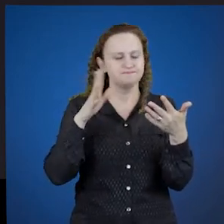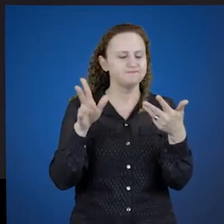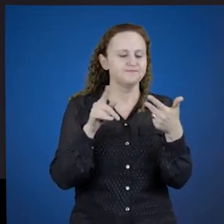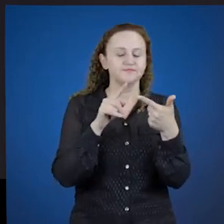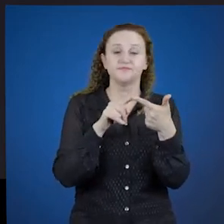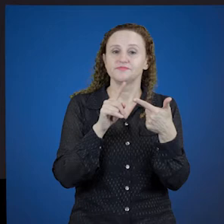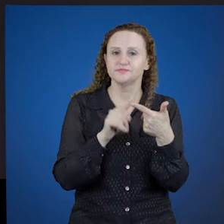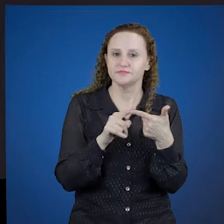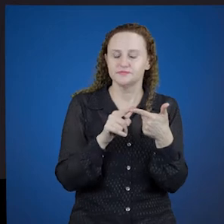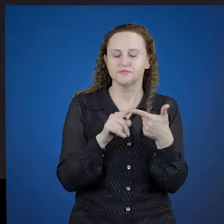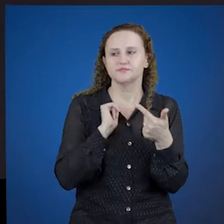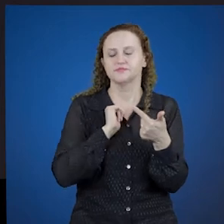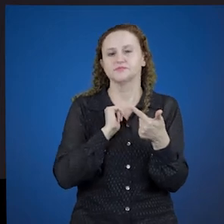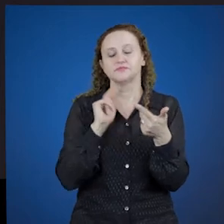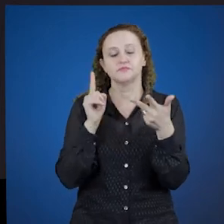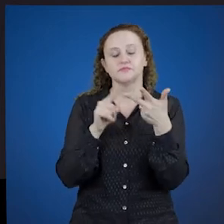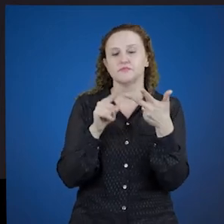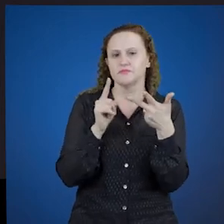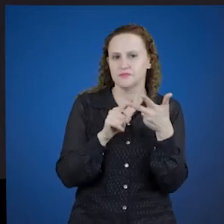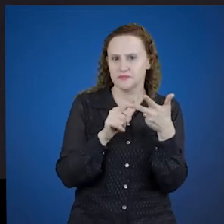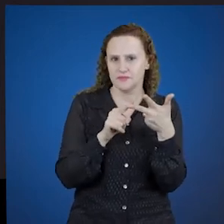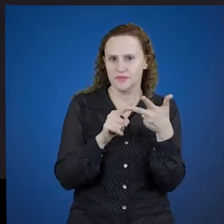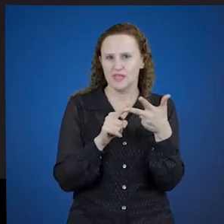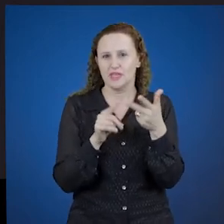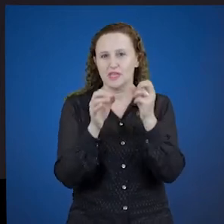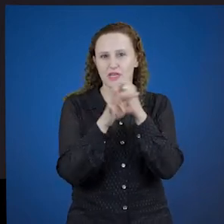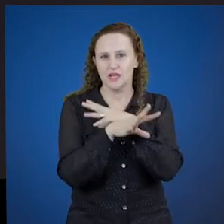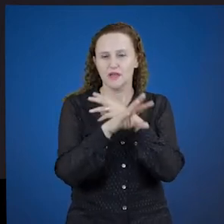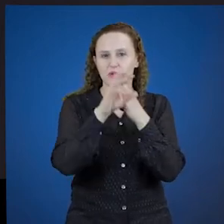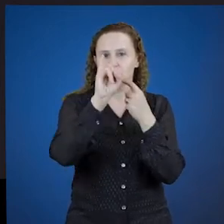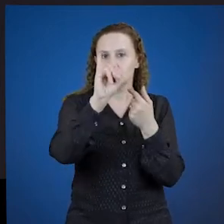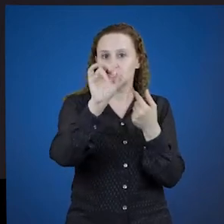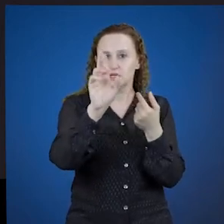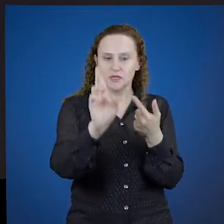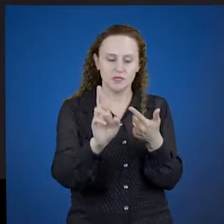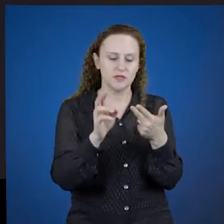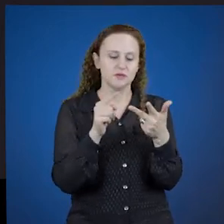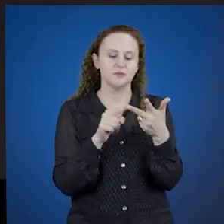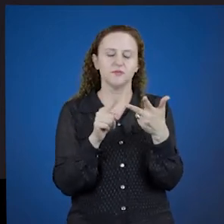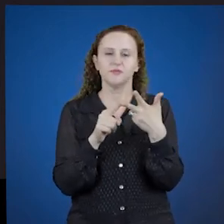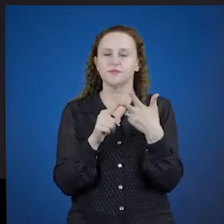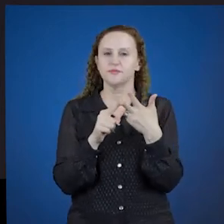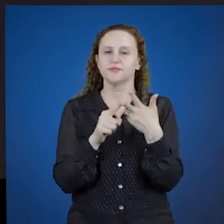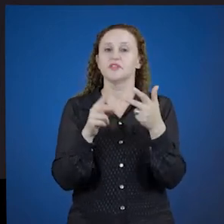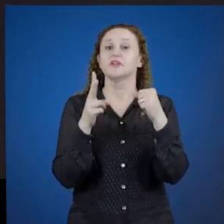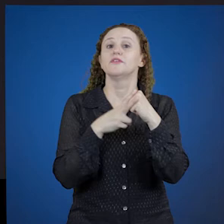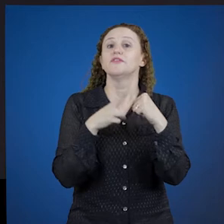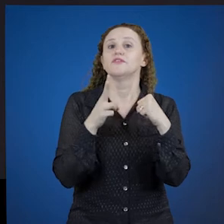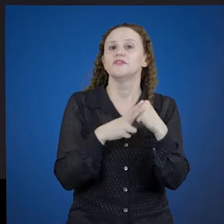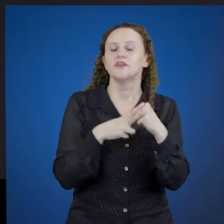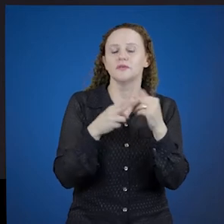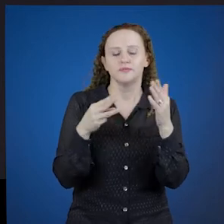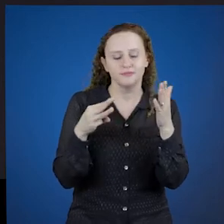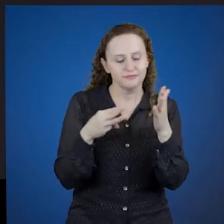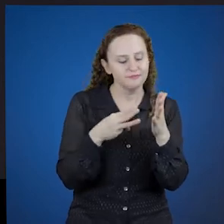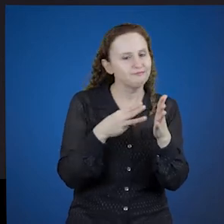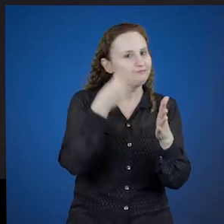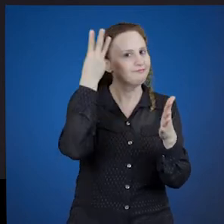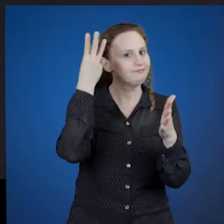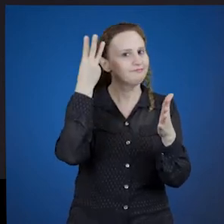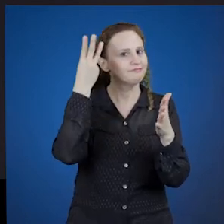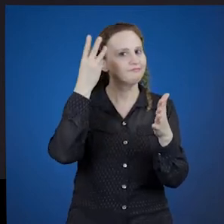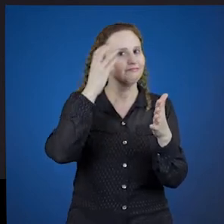vai, são verbos de segunda conjugação. E os verbos terminados em ir são chamados de verbos de